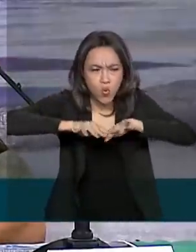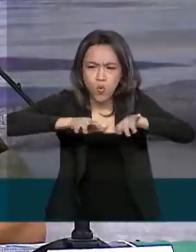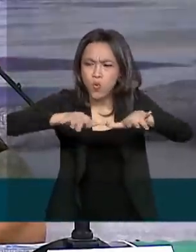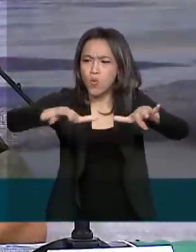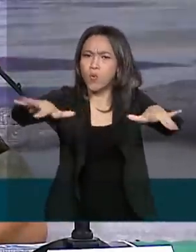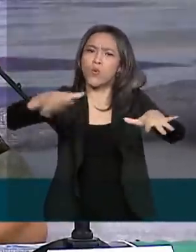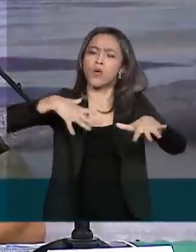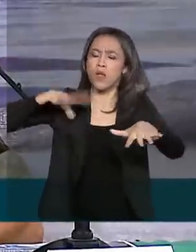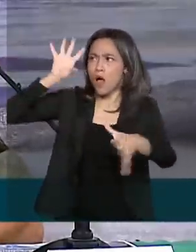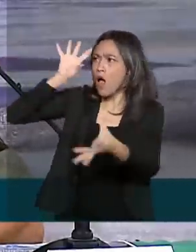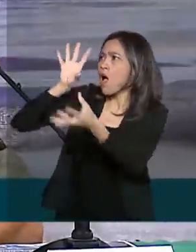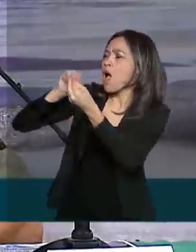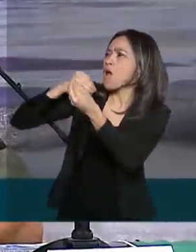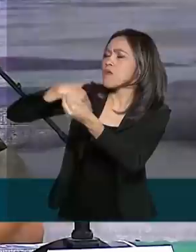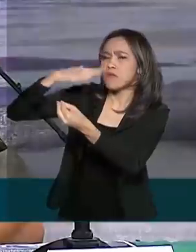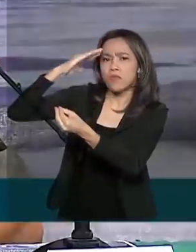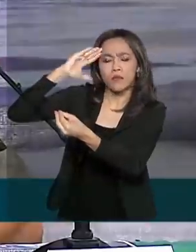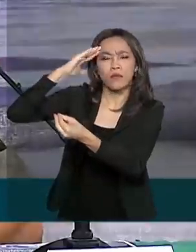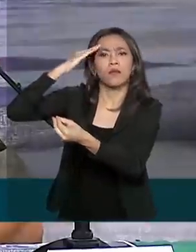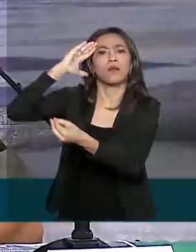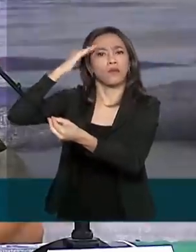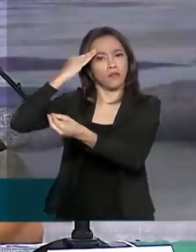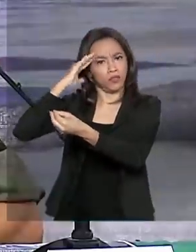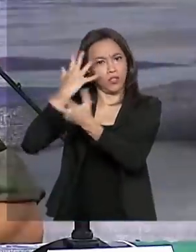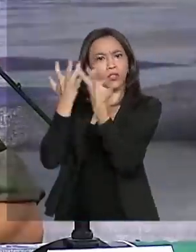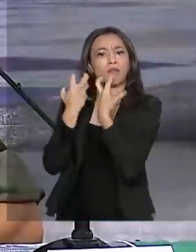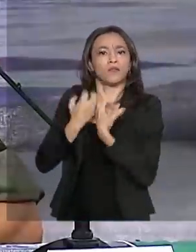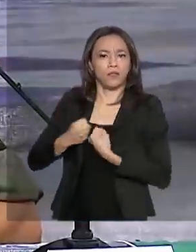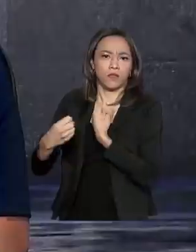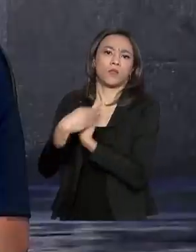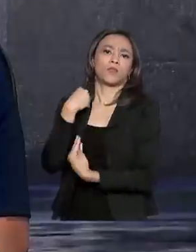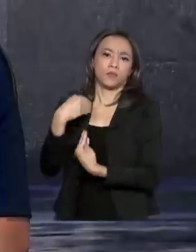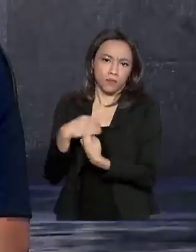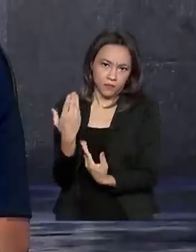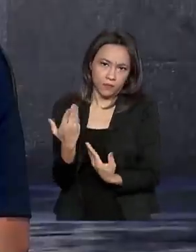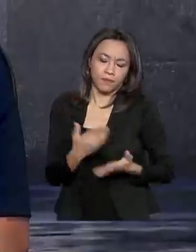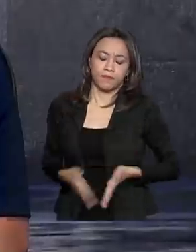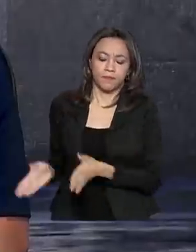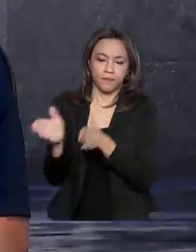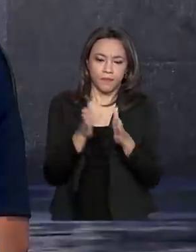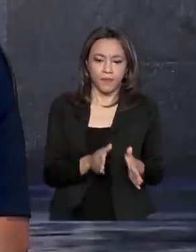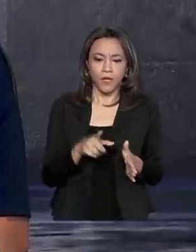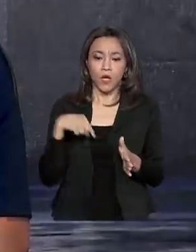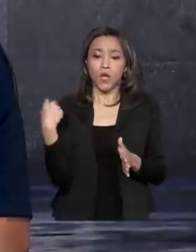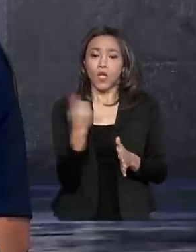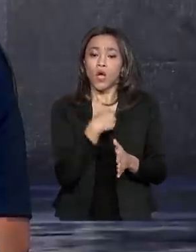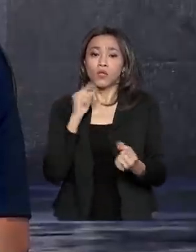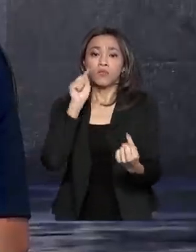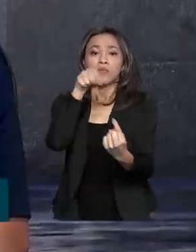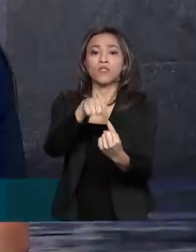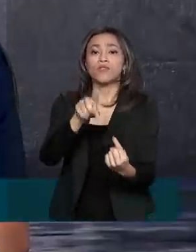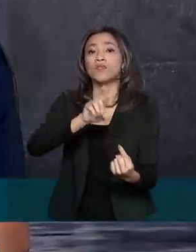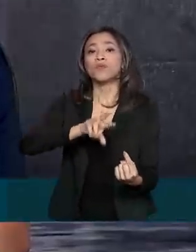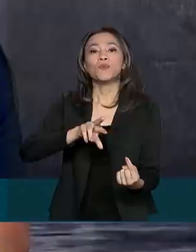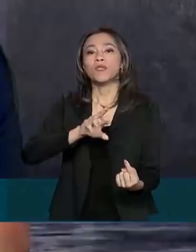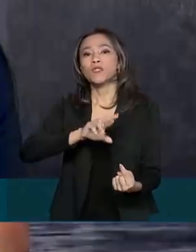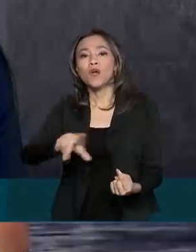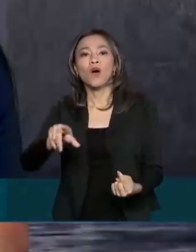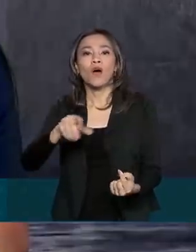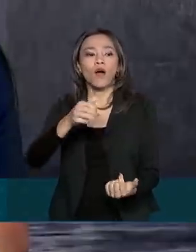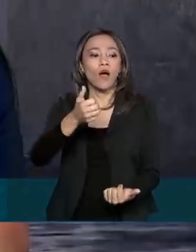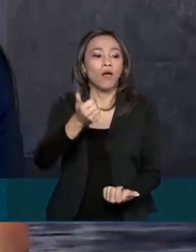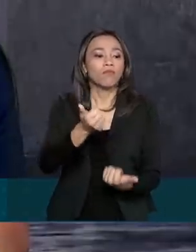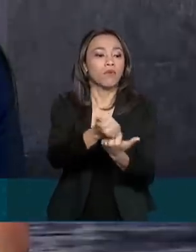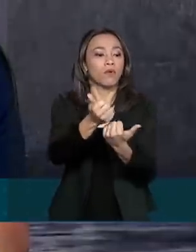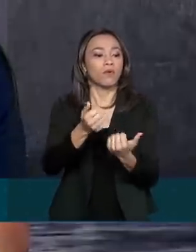entendam e aceitem as recomendações. A nossa ideia aqui, então, não é trazer um auxílio apenas para a população